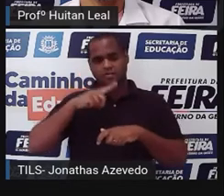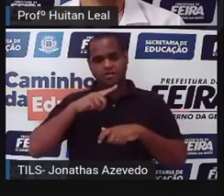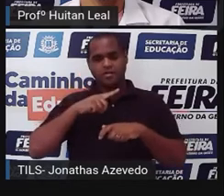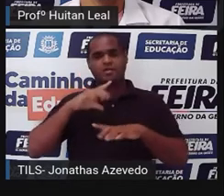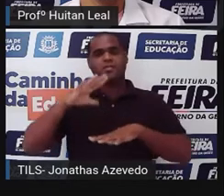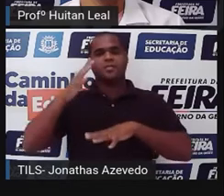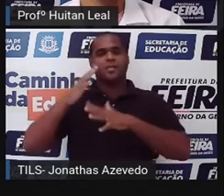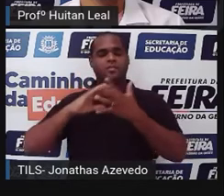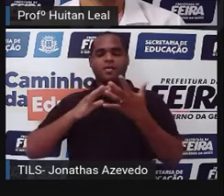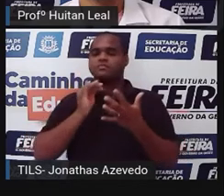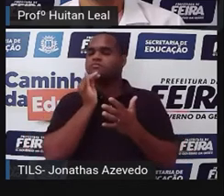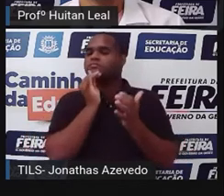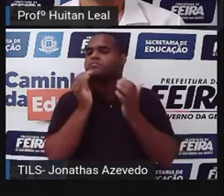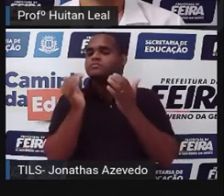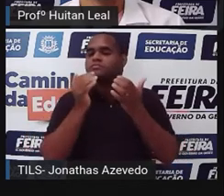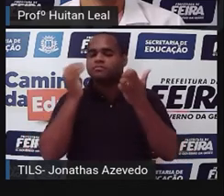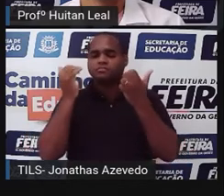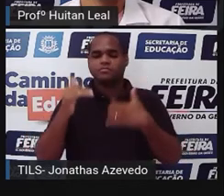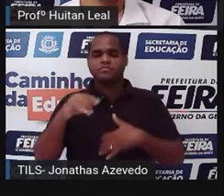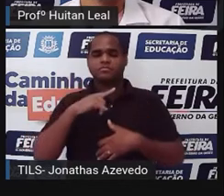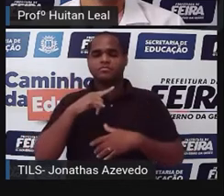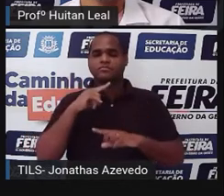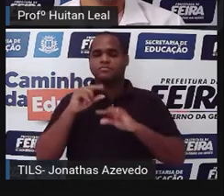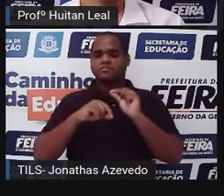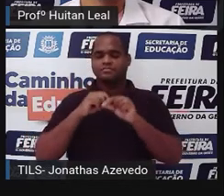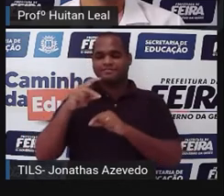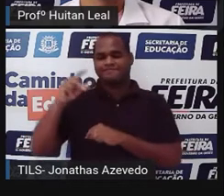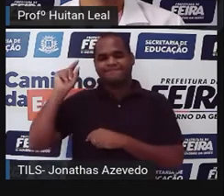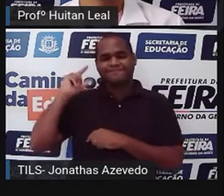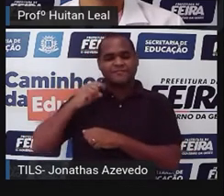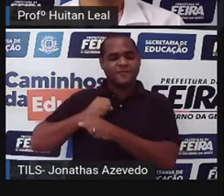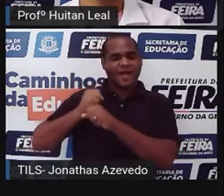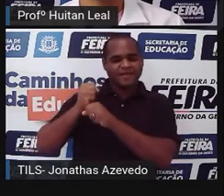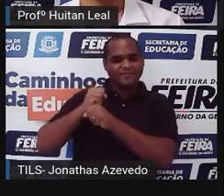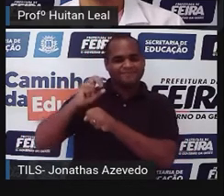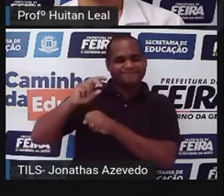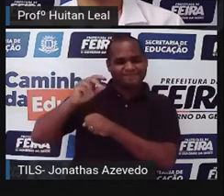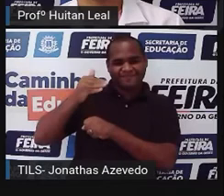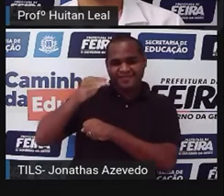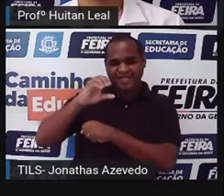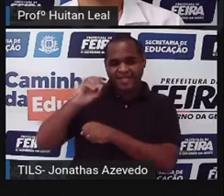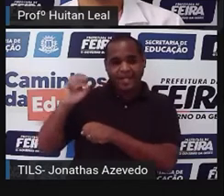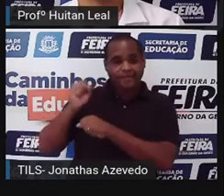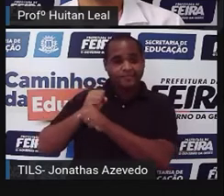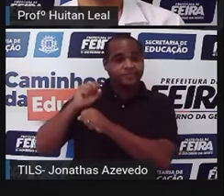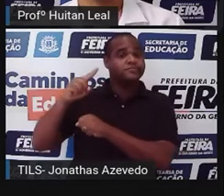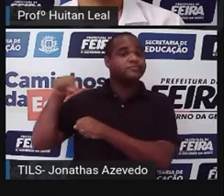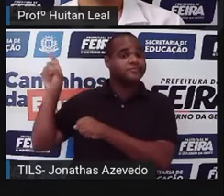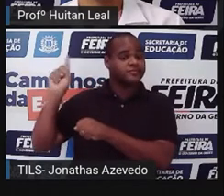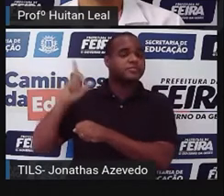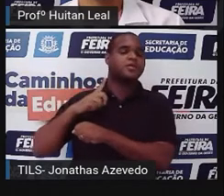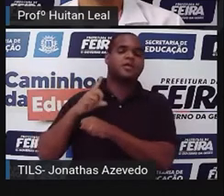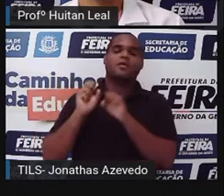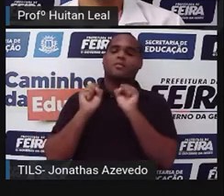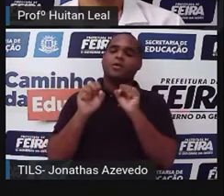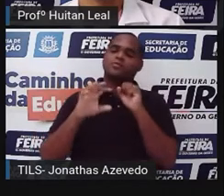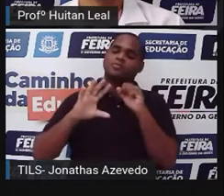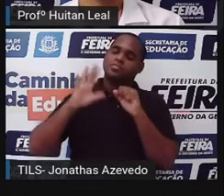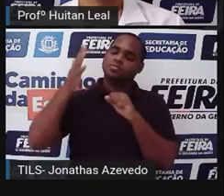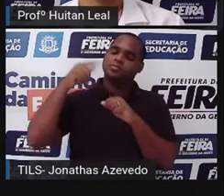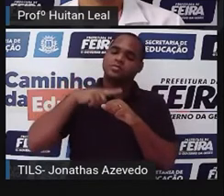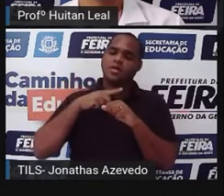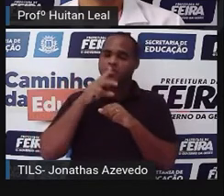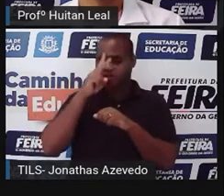acontece, por exemplo, a história pode ter acontecido no século passado, pode ter acontecido a história